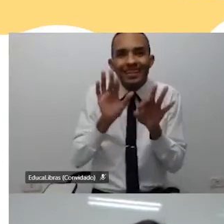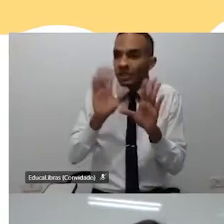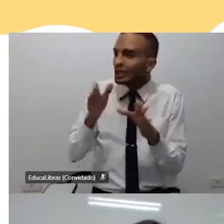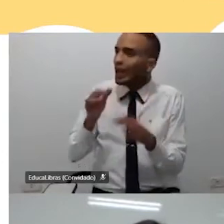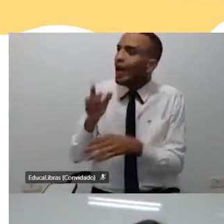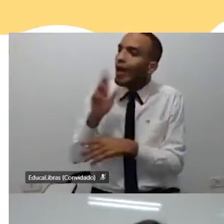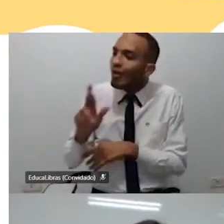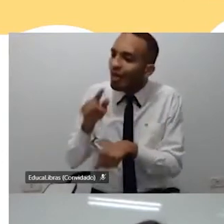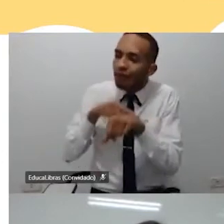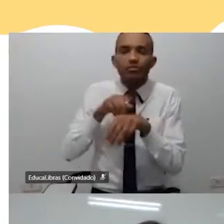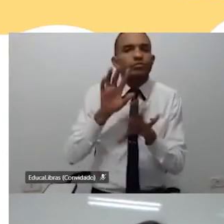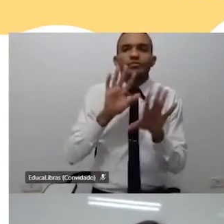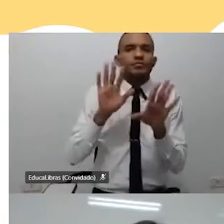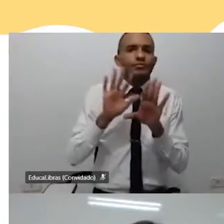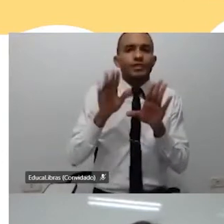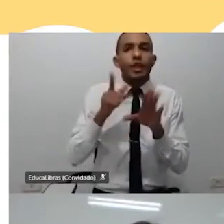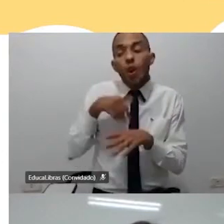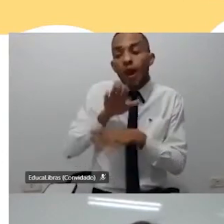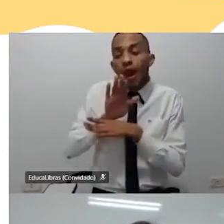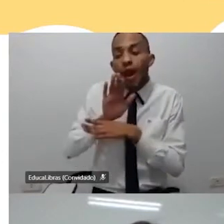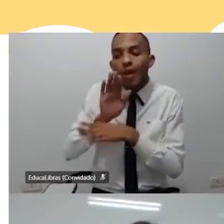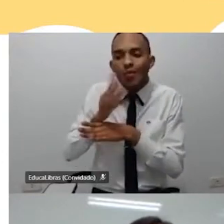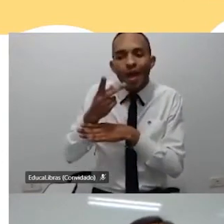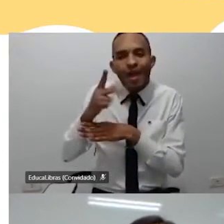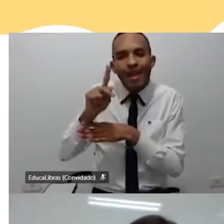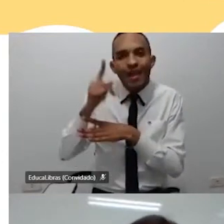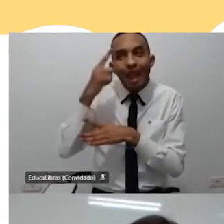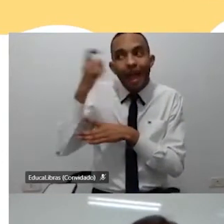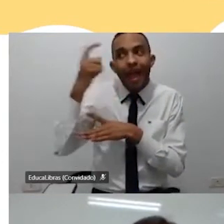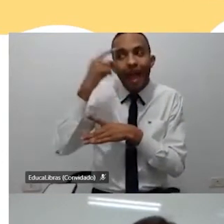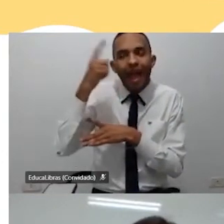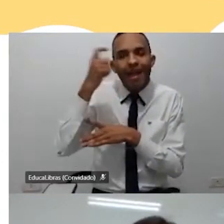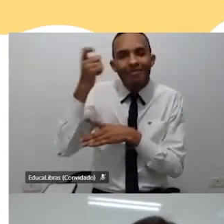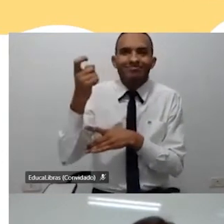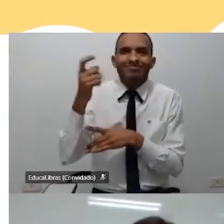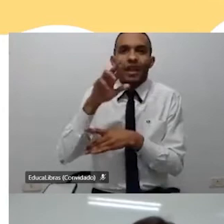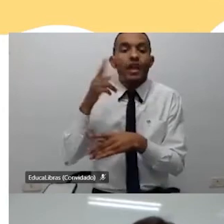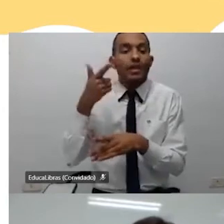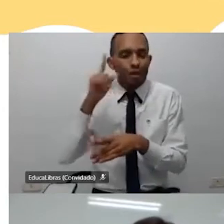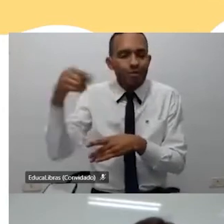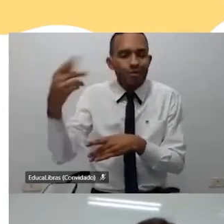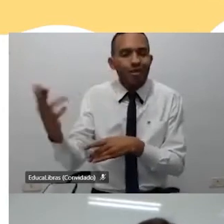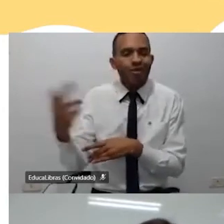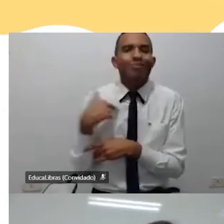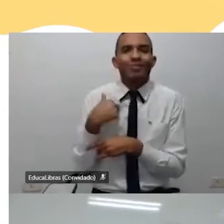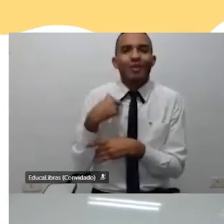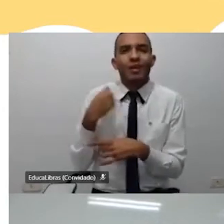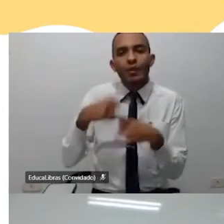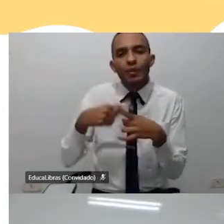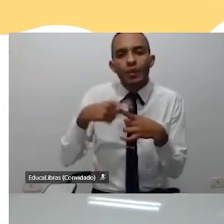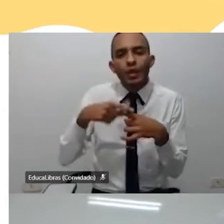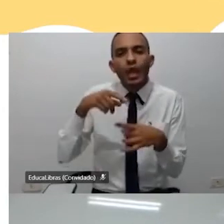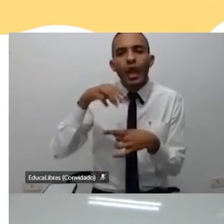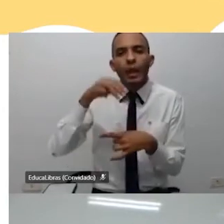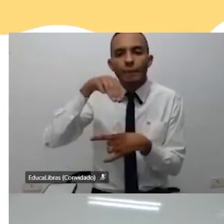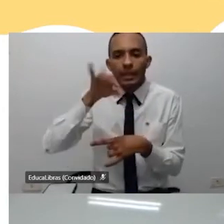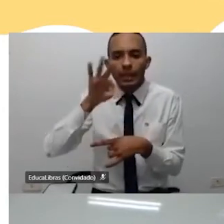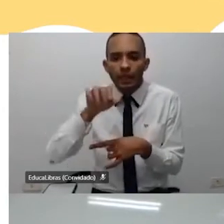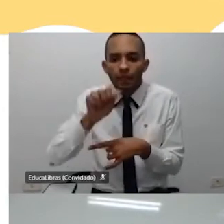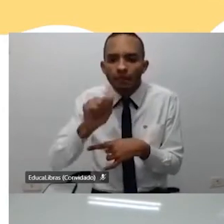para o jovem. A gente vai ajudar esse jovem a construir essa resposta, porque isso que a Mika traz,